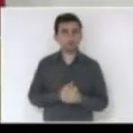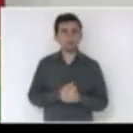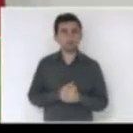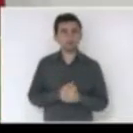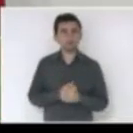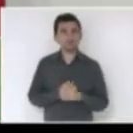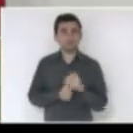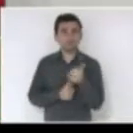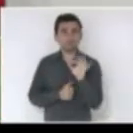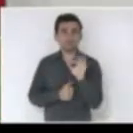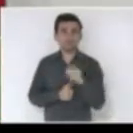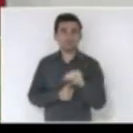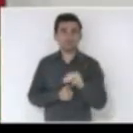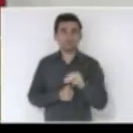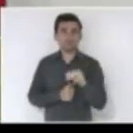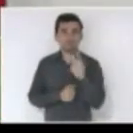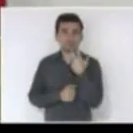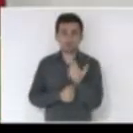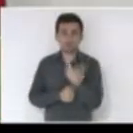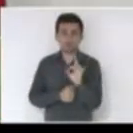dez minutos aqui para falar apenas.